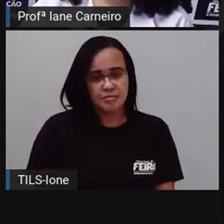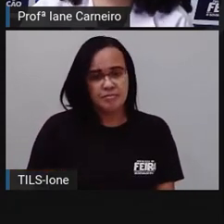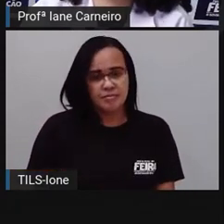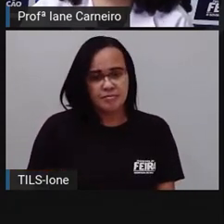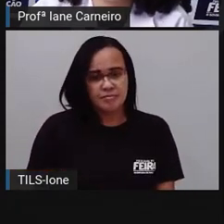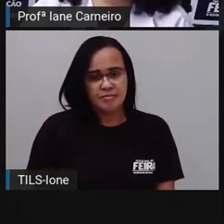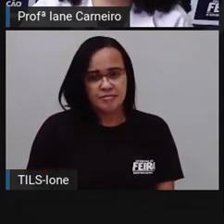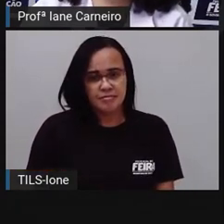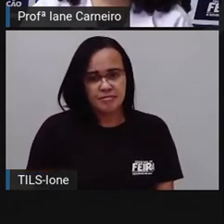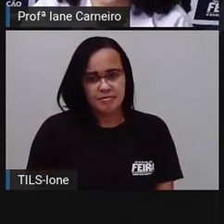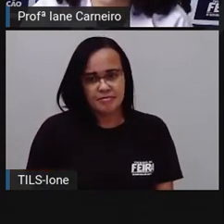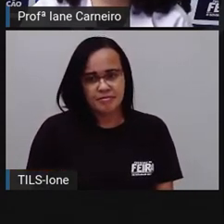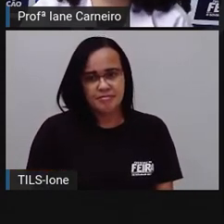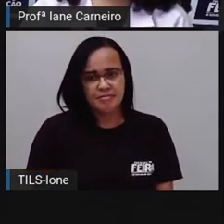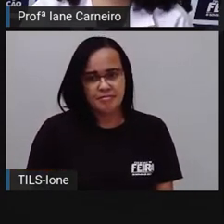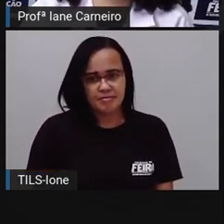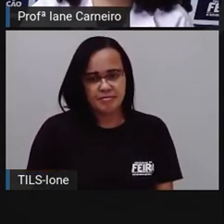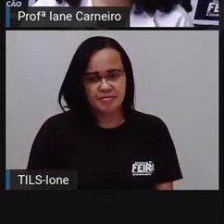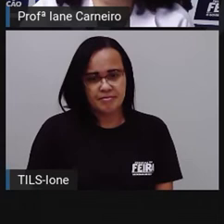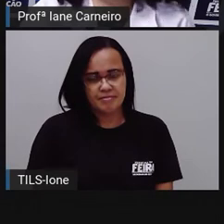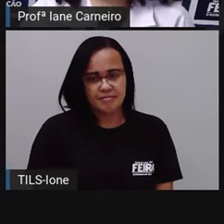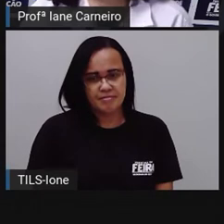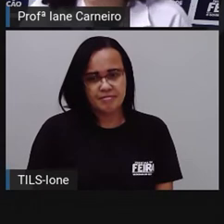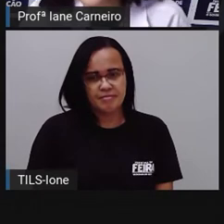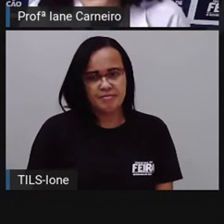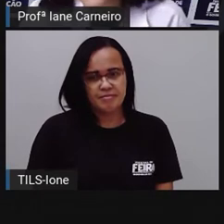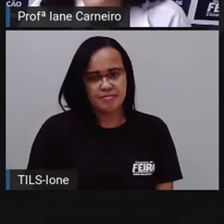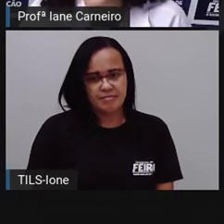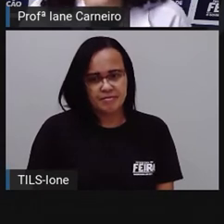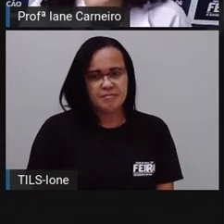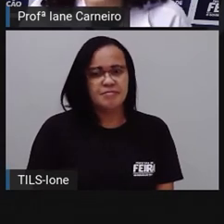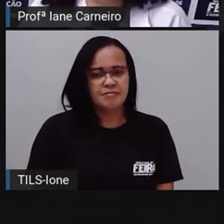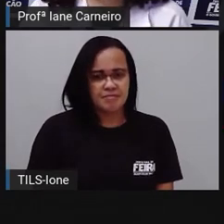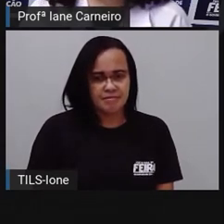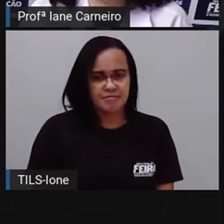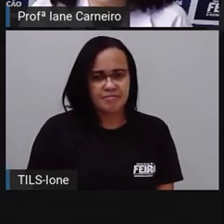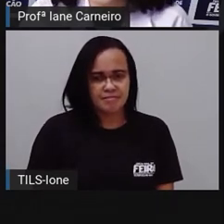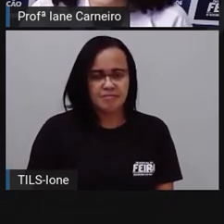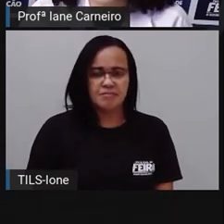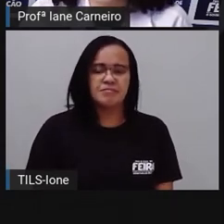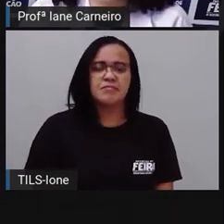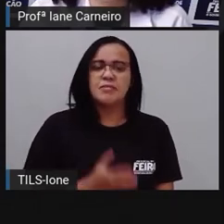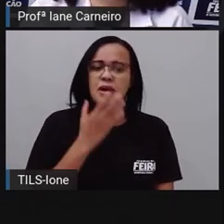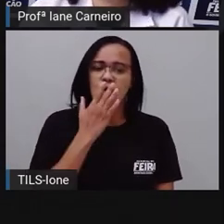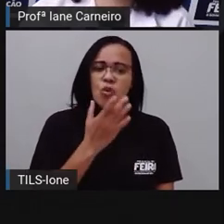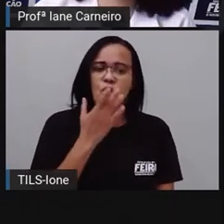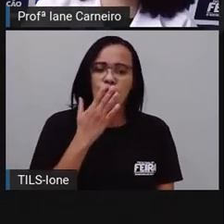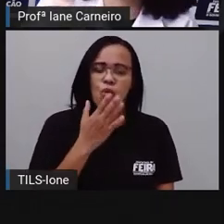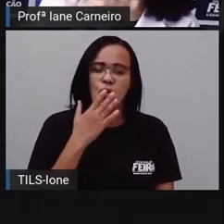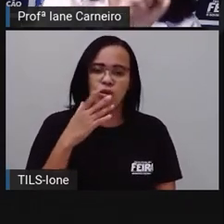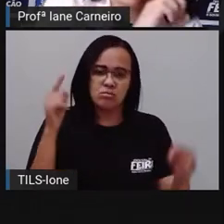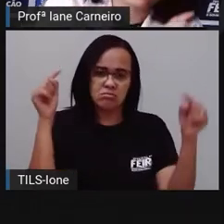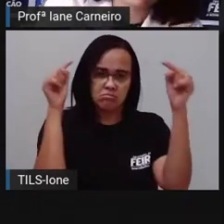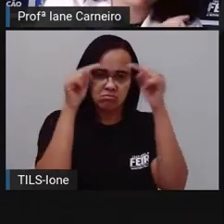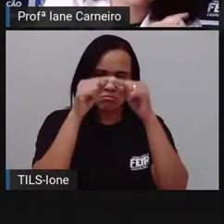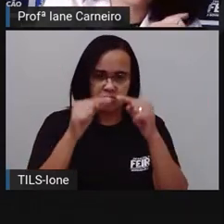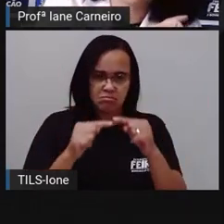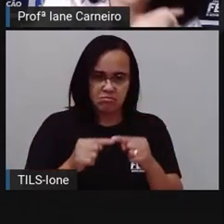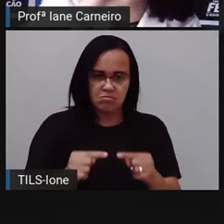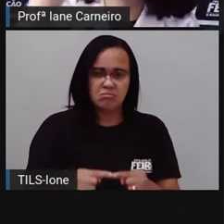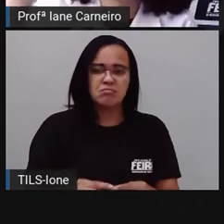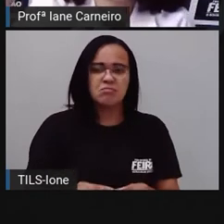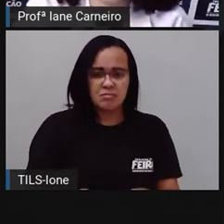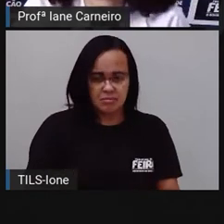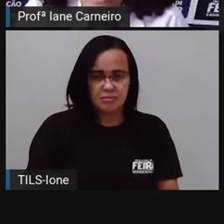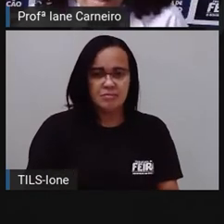anteriormente. Então, tem o verde, o rosa, o laranja e o azul. Então, o a gente vai fazer aqui? Aquelas quantidades que nós vimos